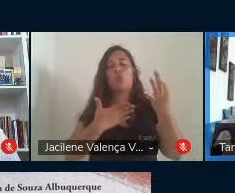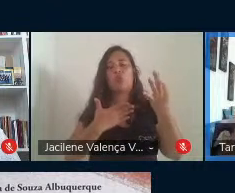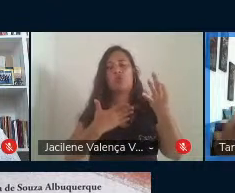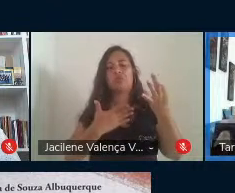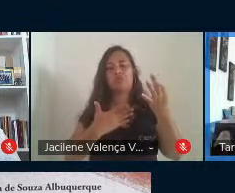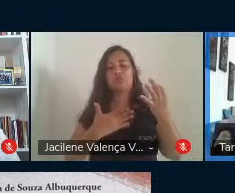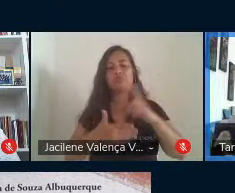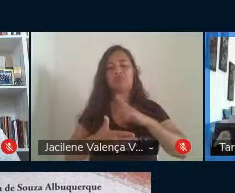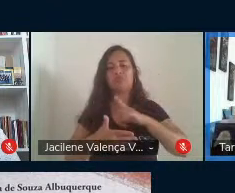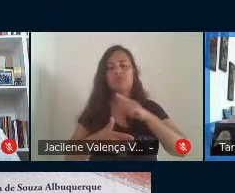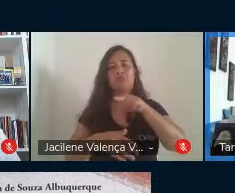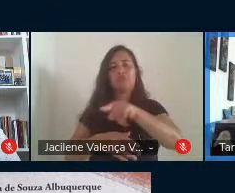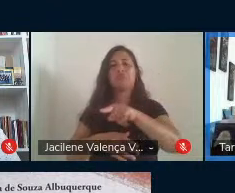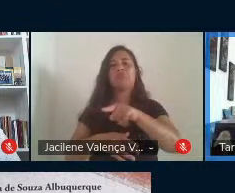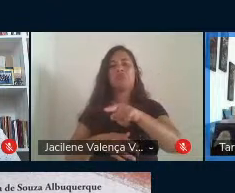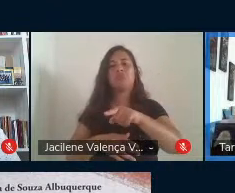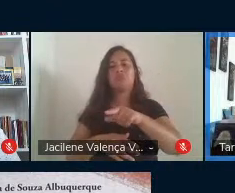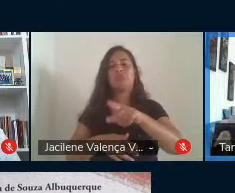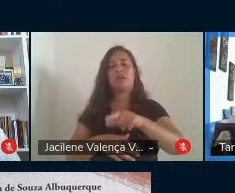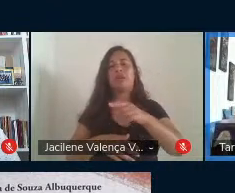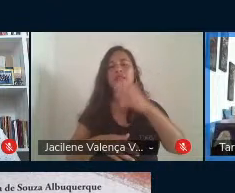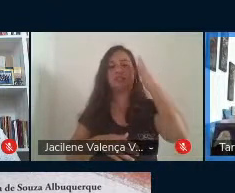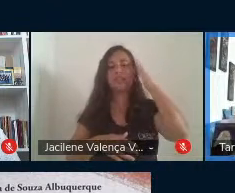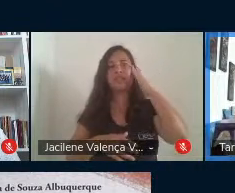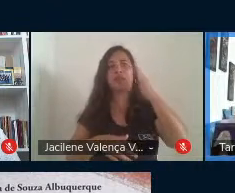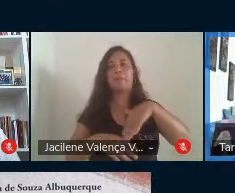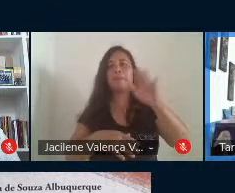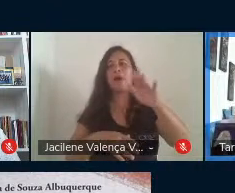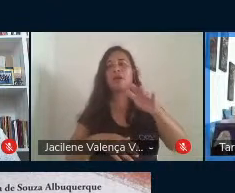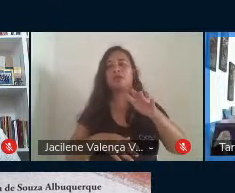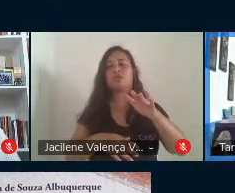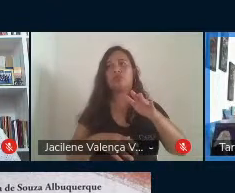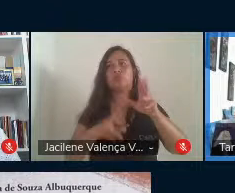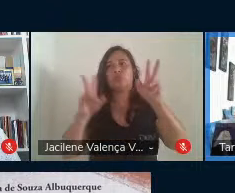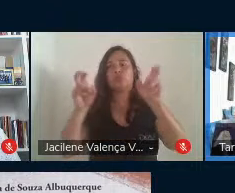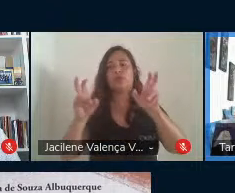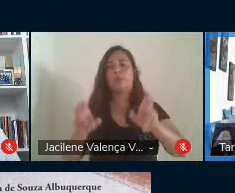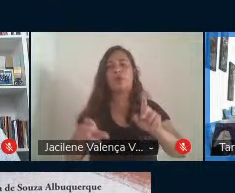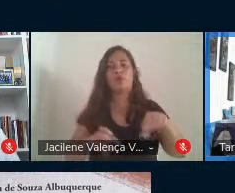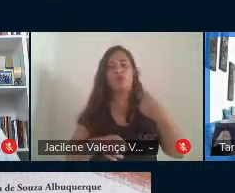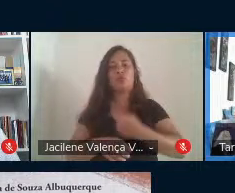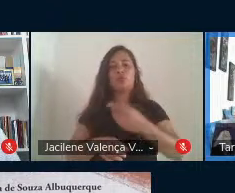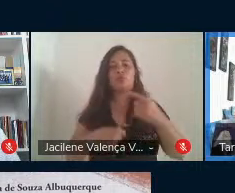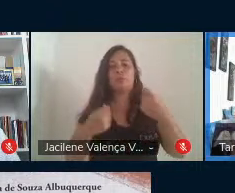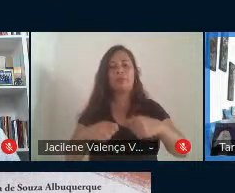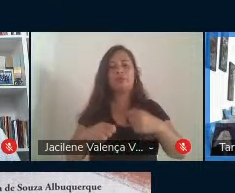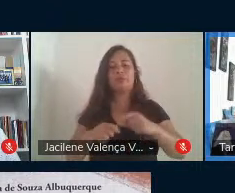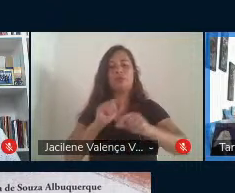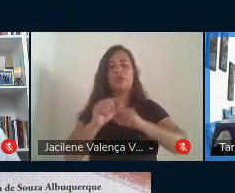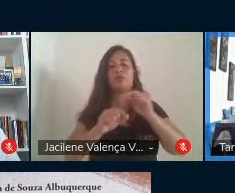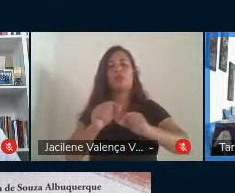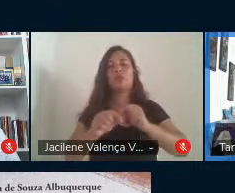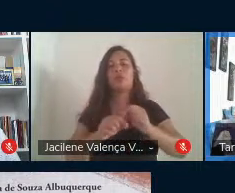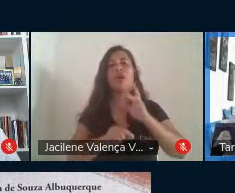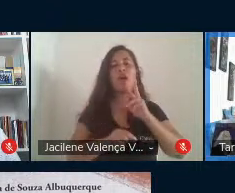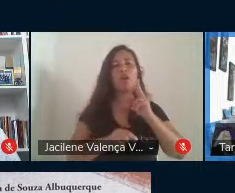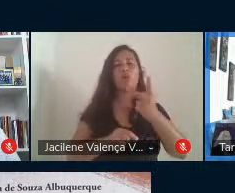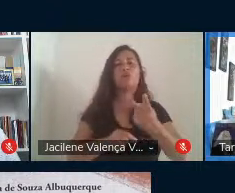eles dominavam mais a temática do que eu. E eu acho que a gente tem que reconhecer quando as pessoas podem